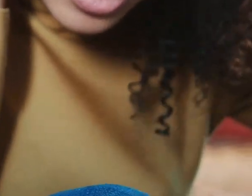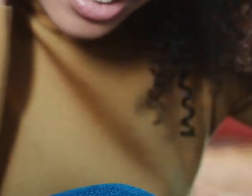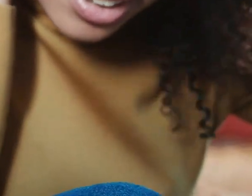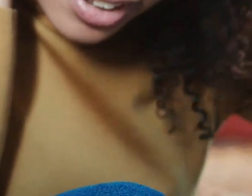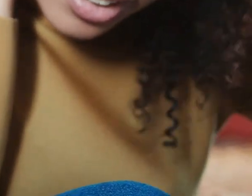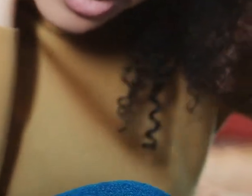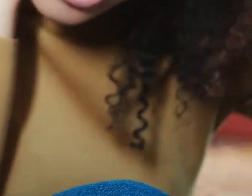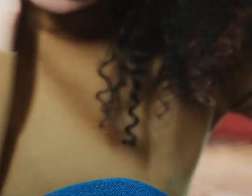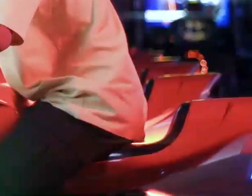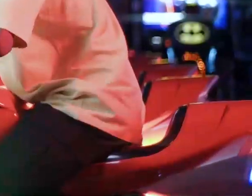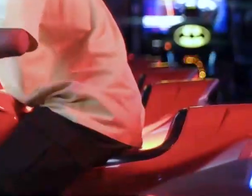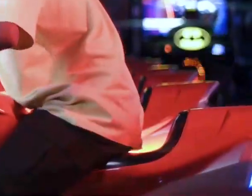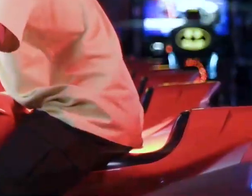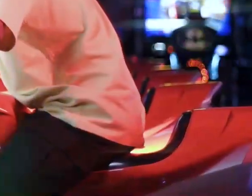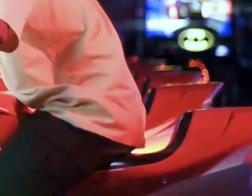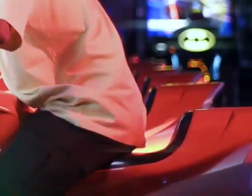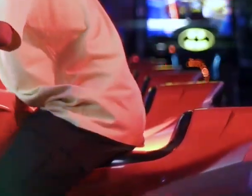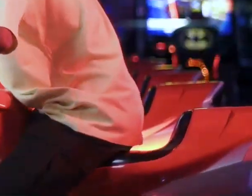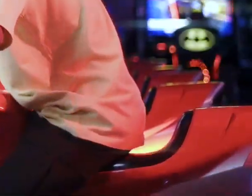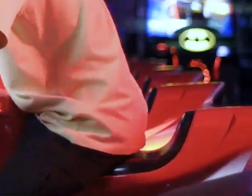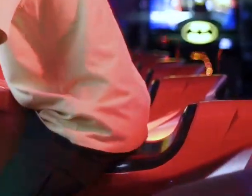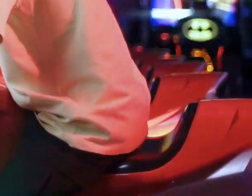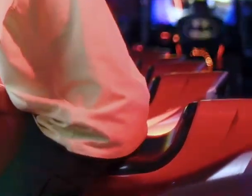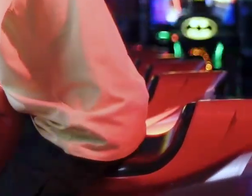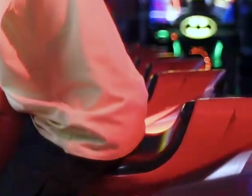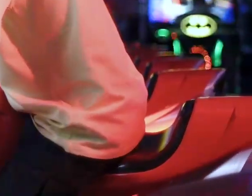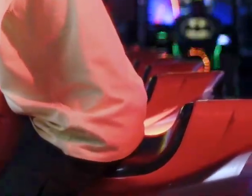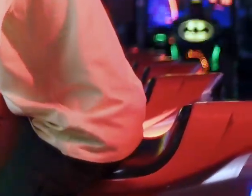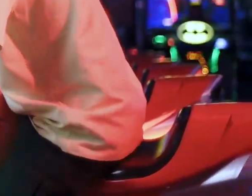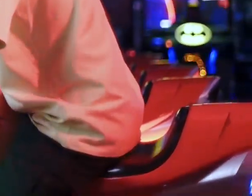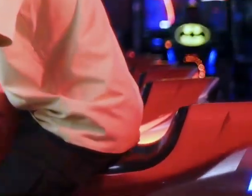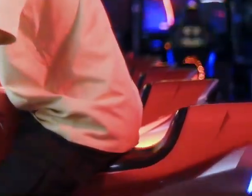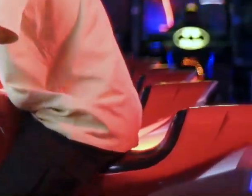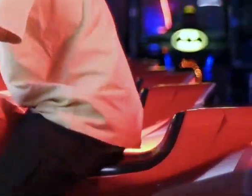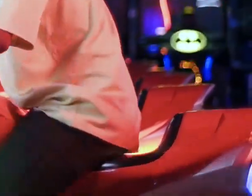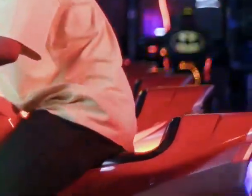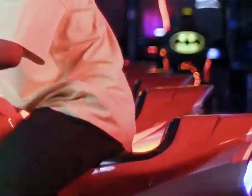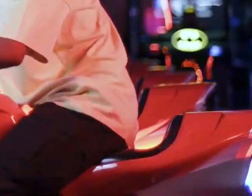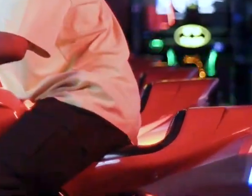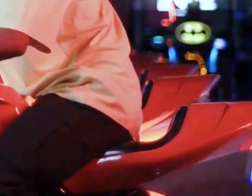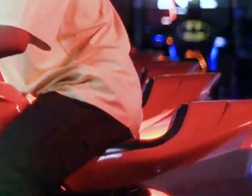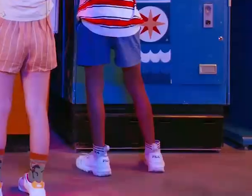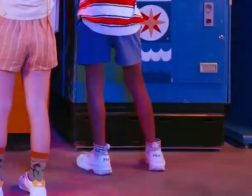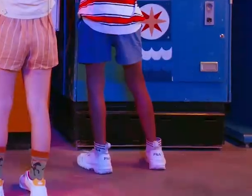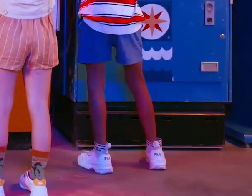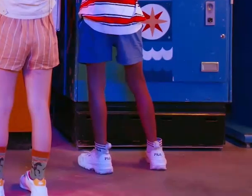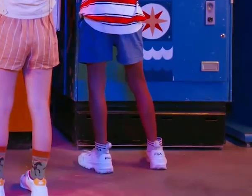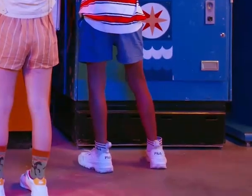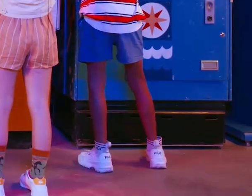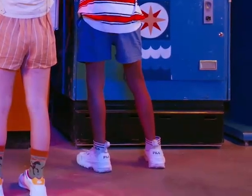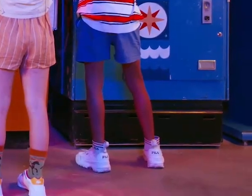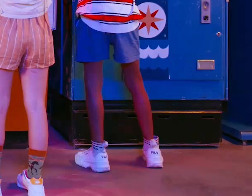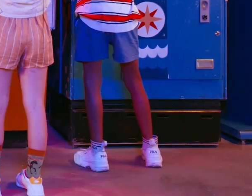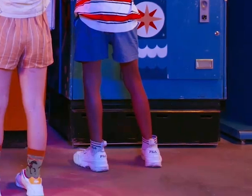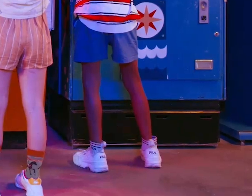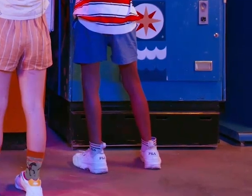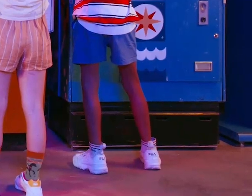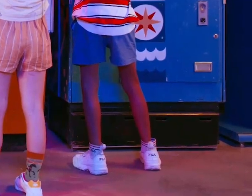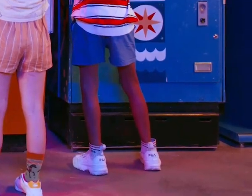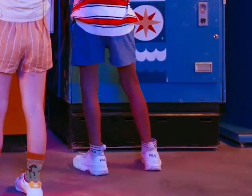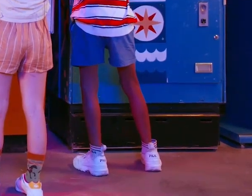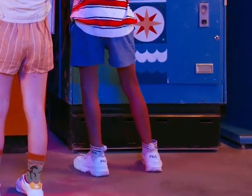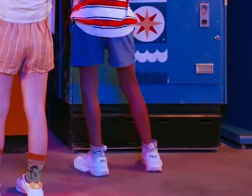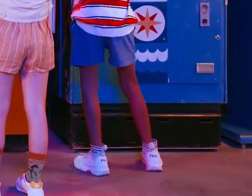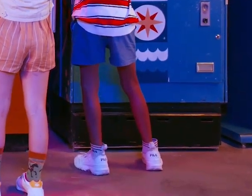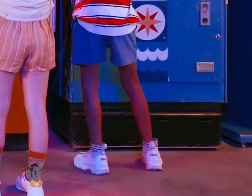potencial pedagógico dos jogos na educação? Quem sabe conciliar aprendizagem, desenvolvimento físico e diversão?